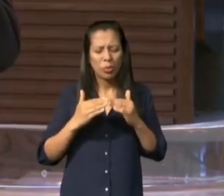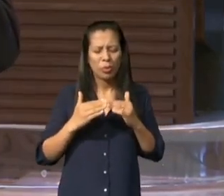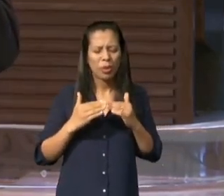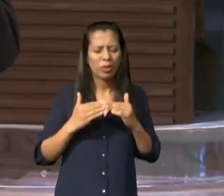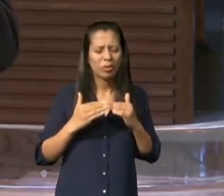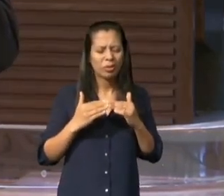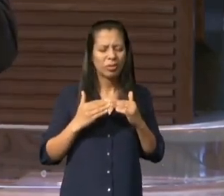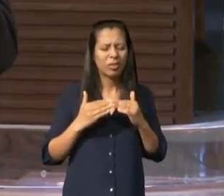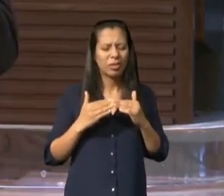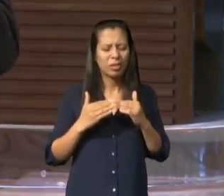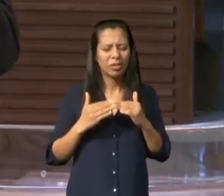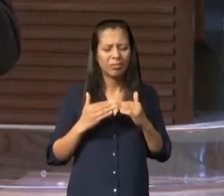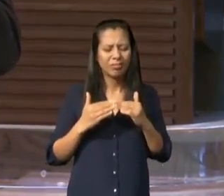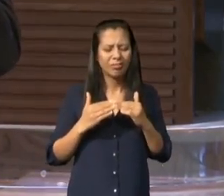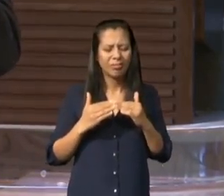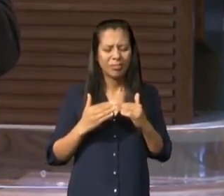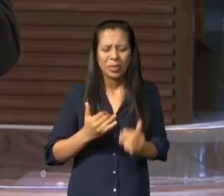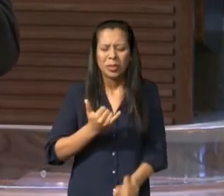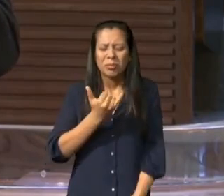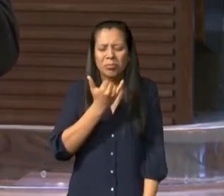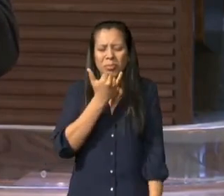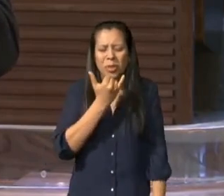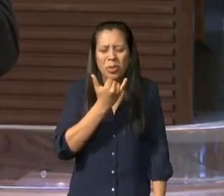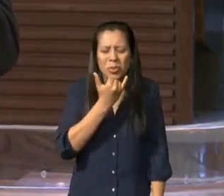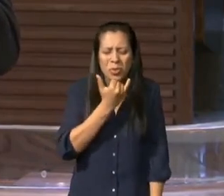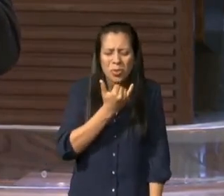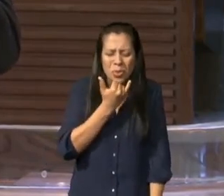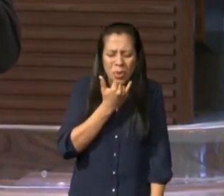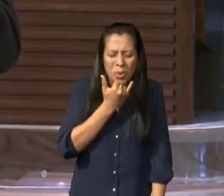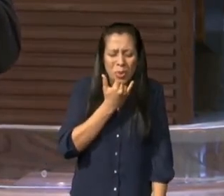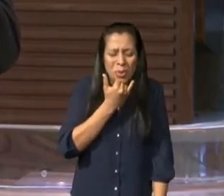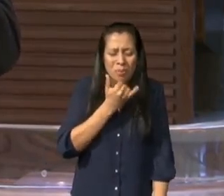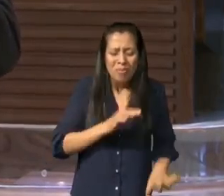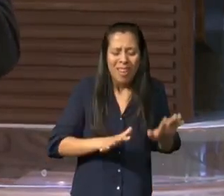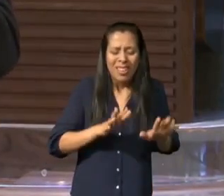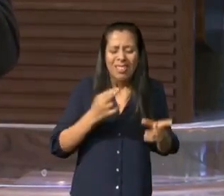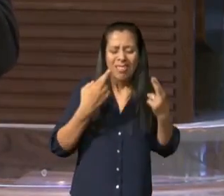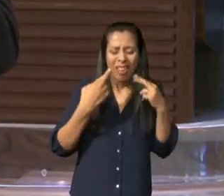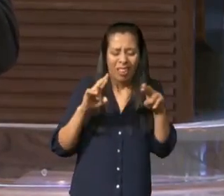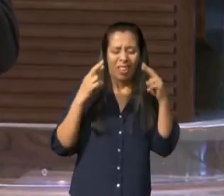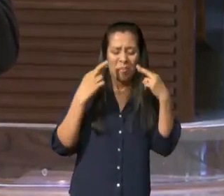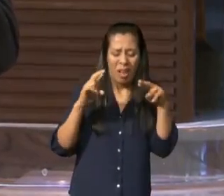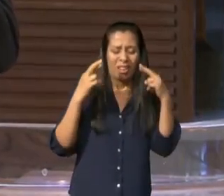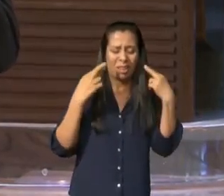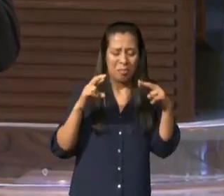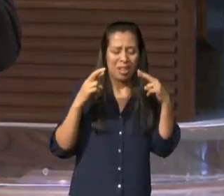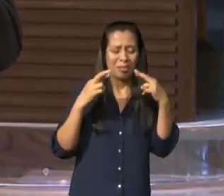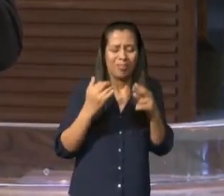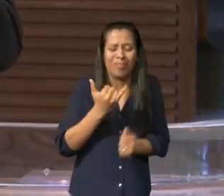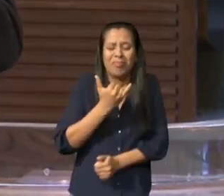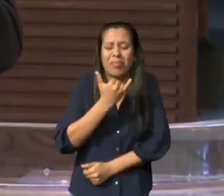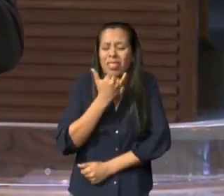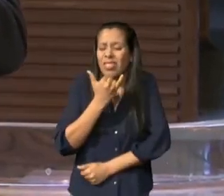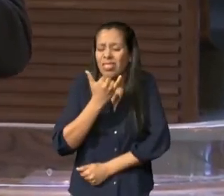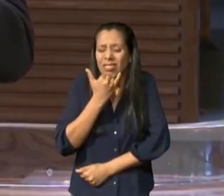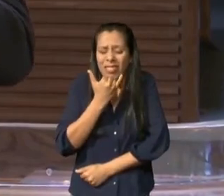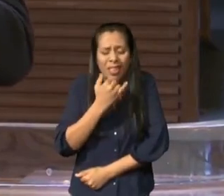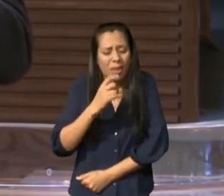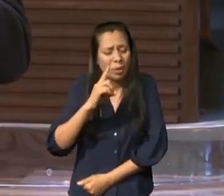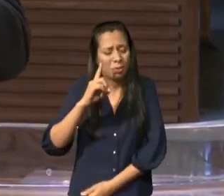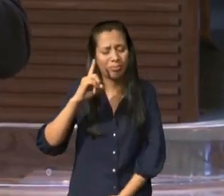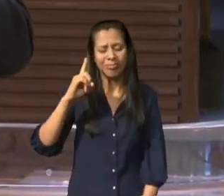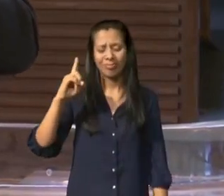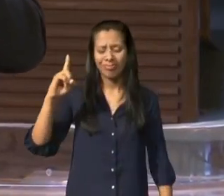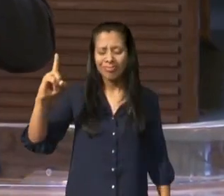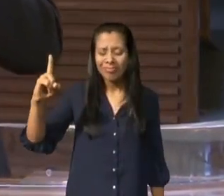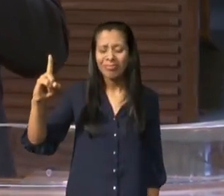até reclamamos dela ó Senhor nos perdoe nos perdoe mas que possamos Senhor